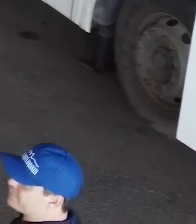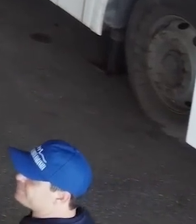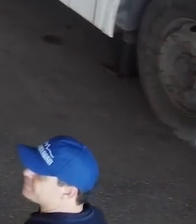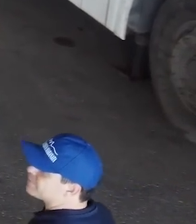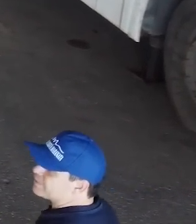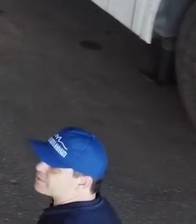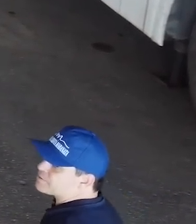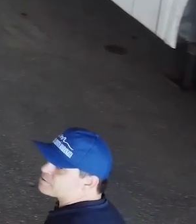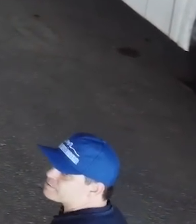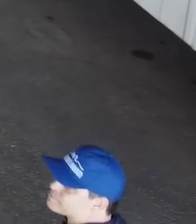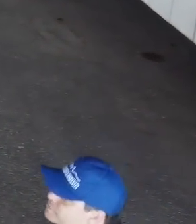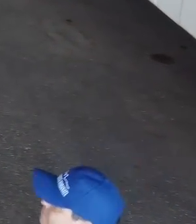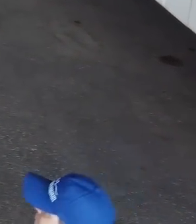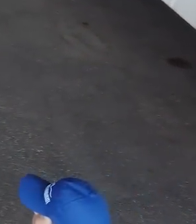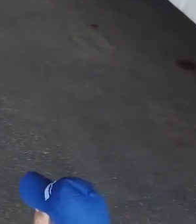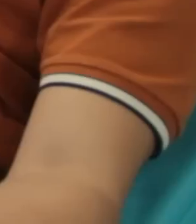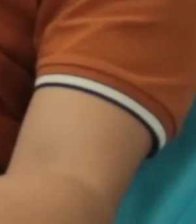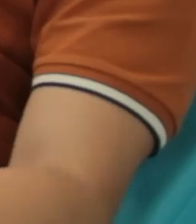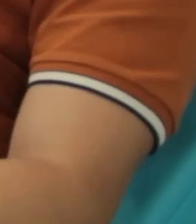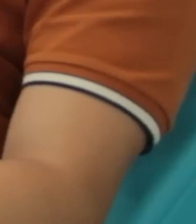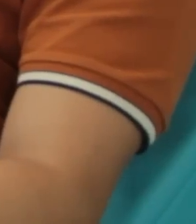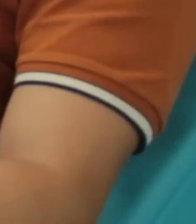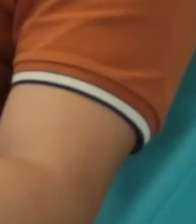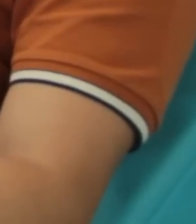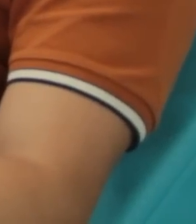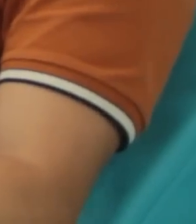Amém. Amém.